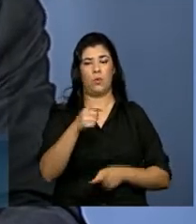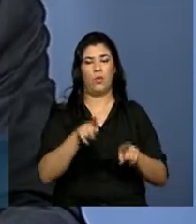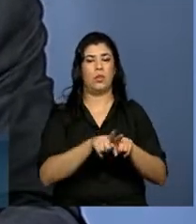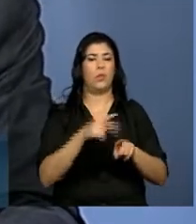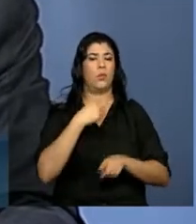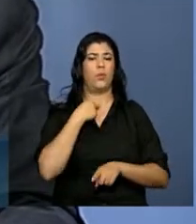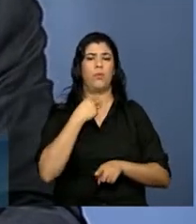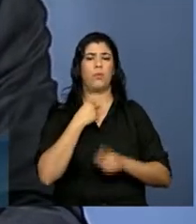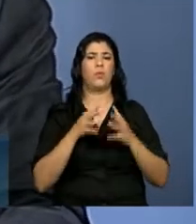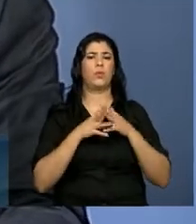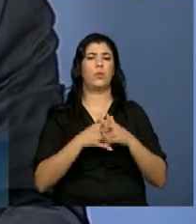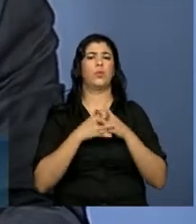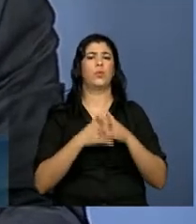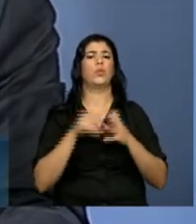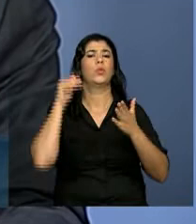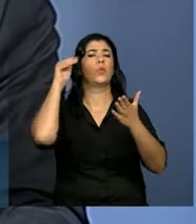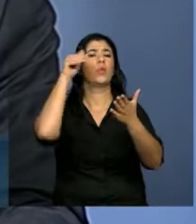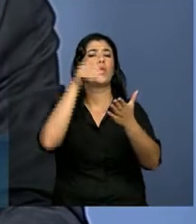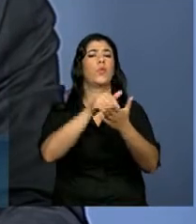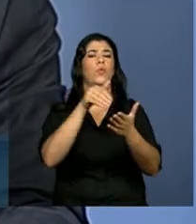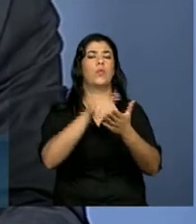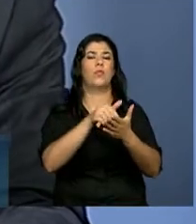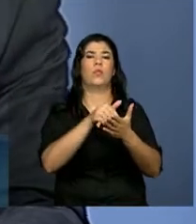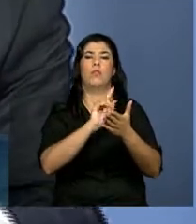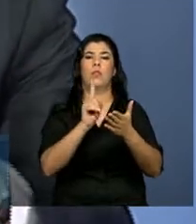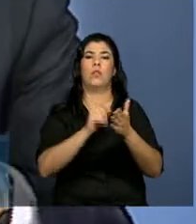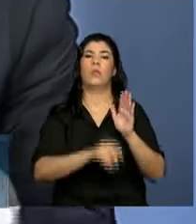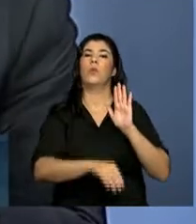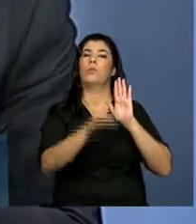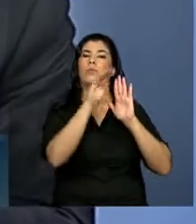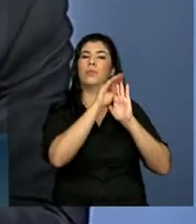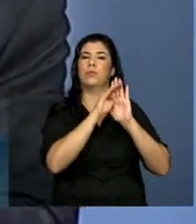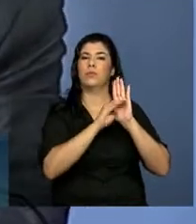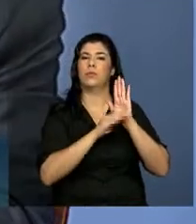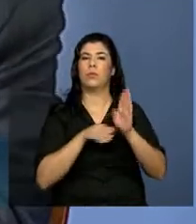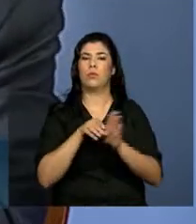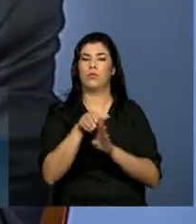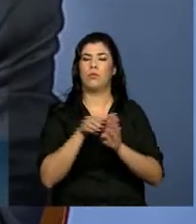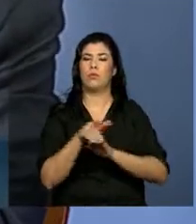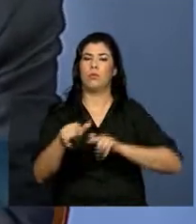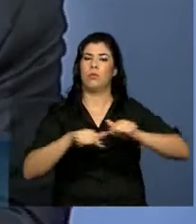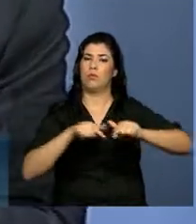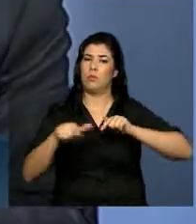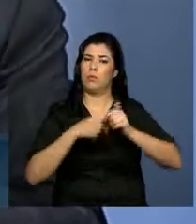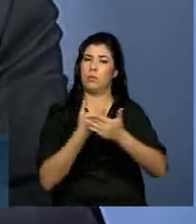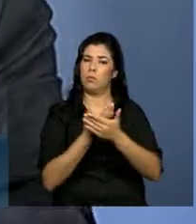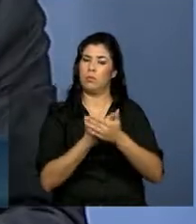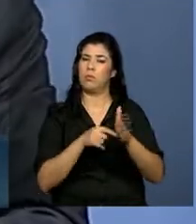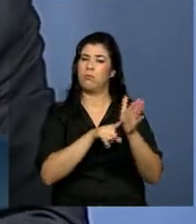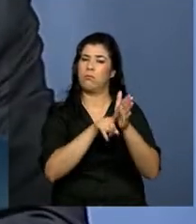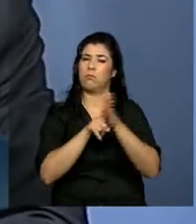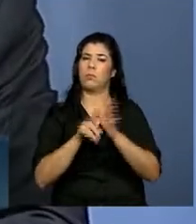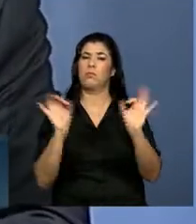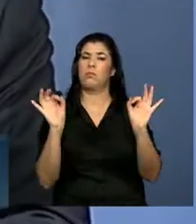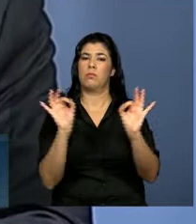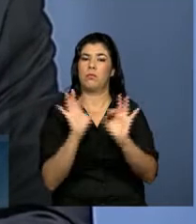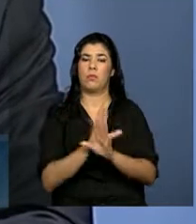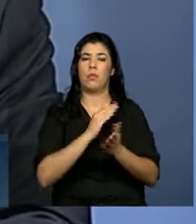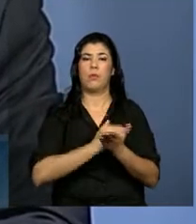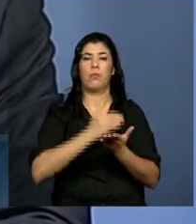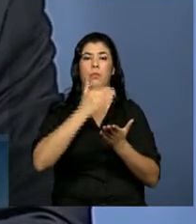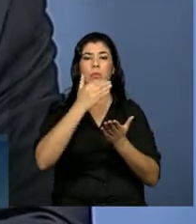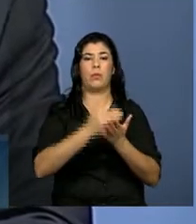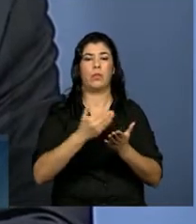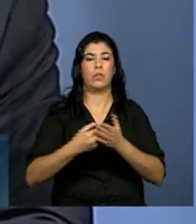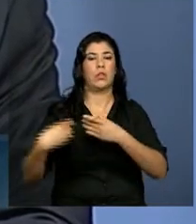finalização em si própria. É um programa de trabalho que levará à conclusão da rodada. Se nós fizermos o